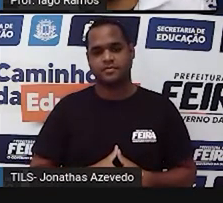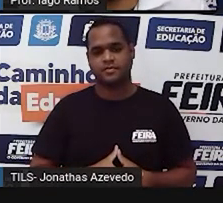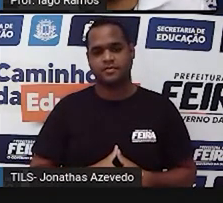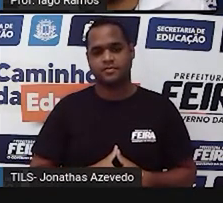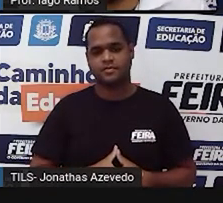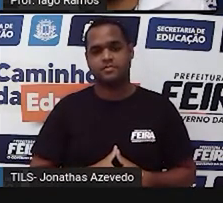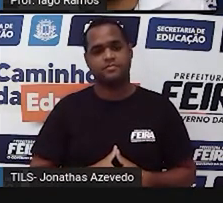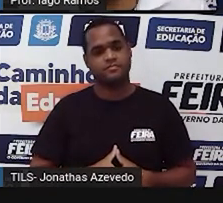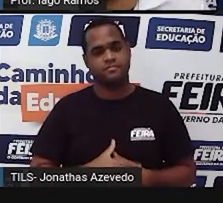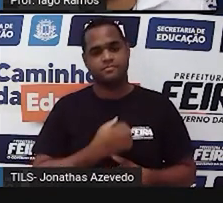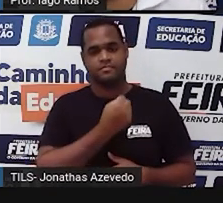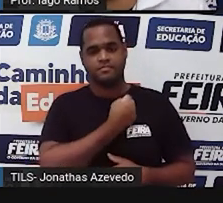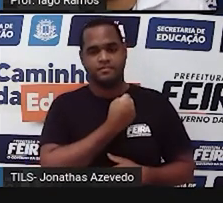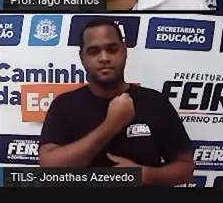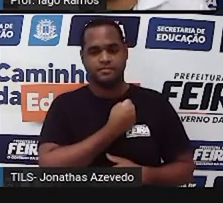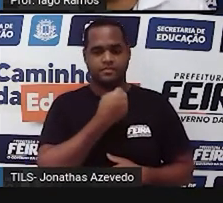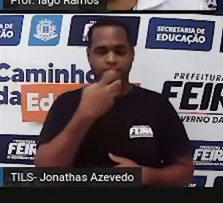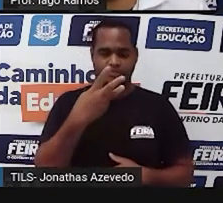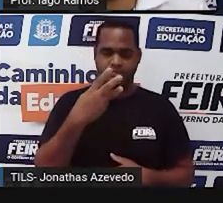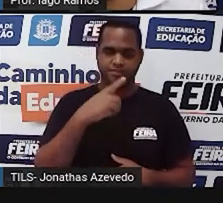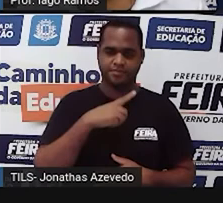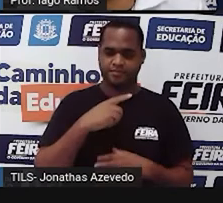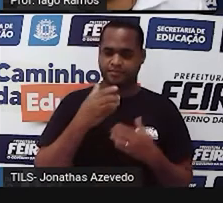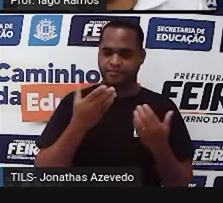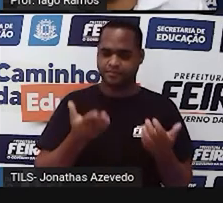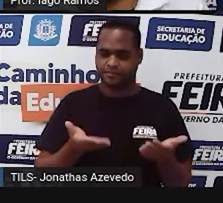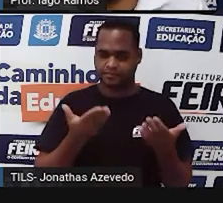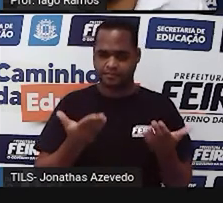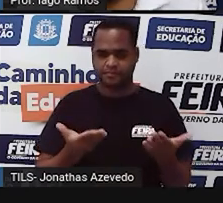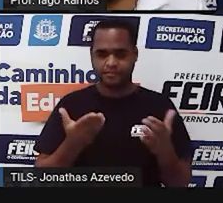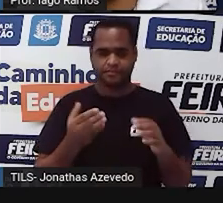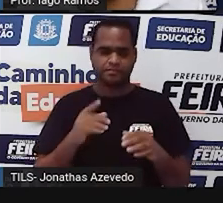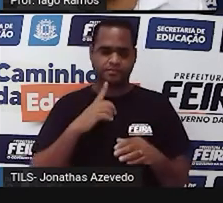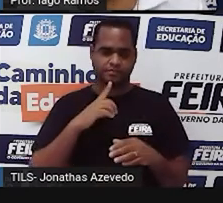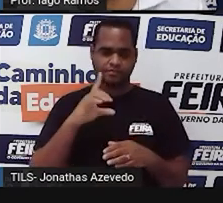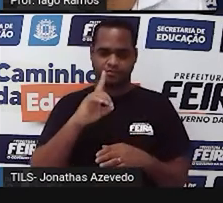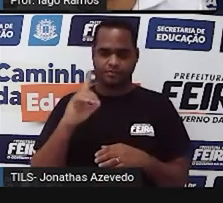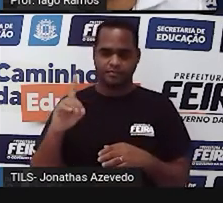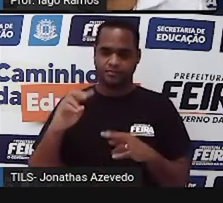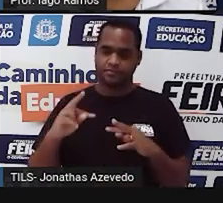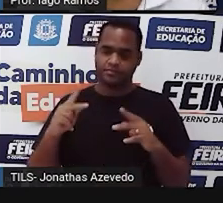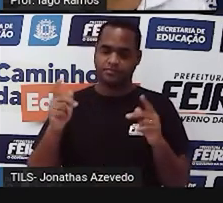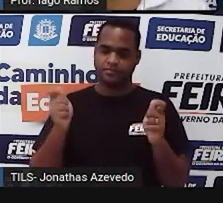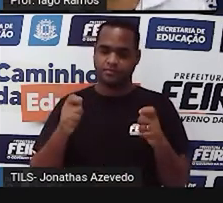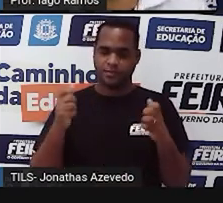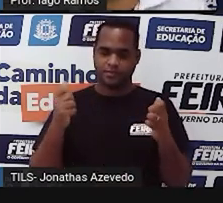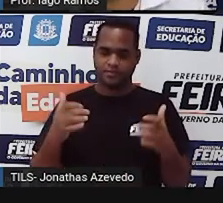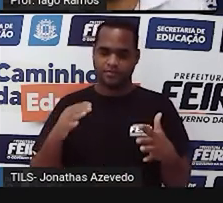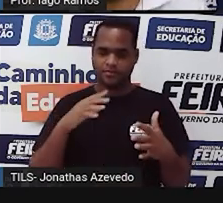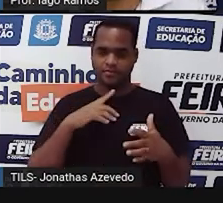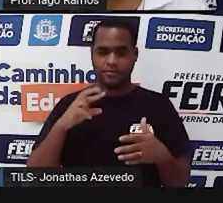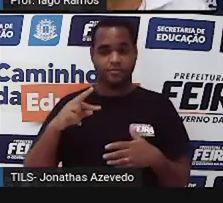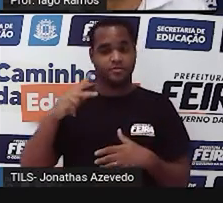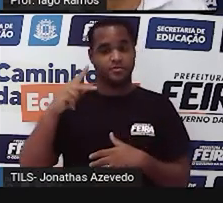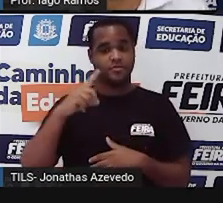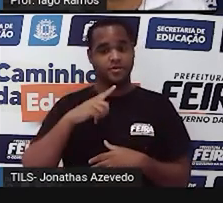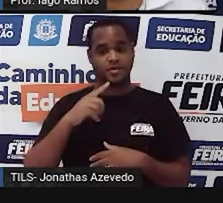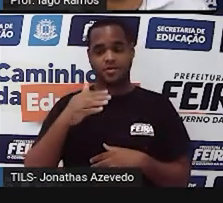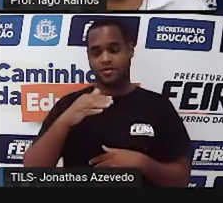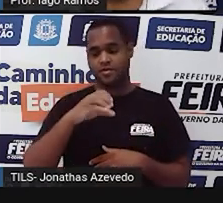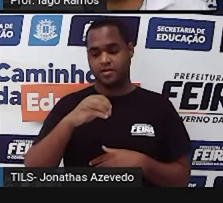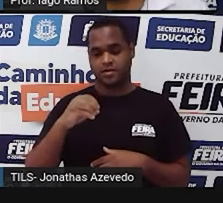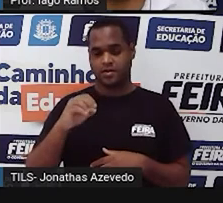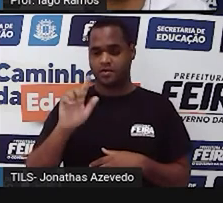Passo 3. Se o peso do prato direito for duplicado, do lado direito tem 100